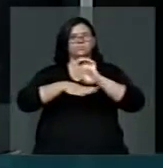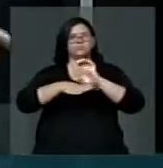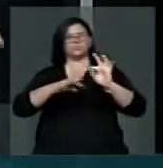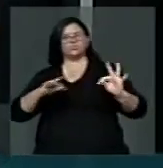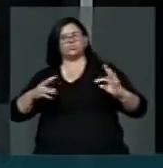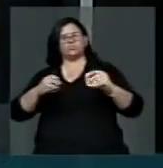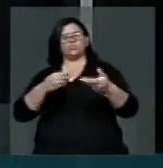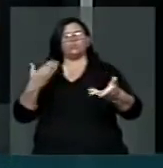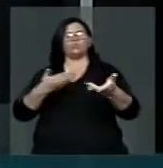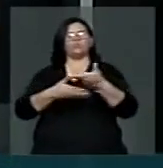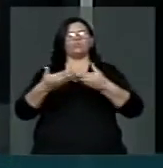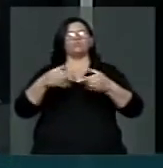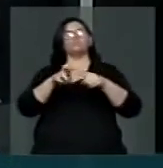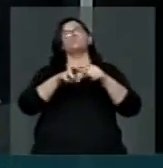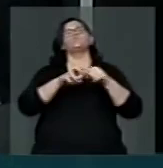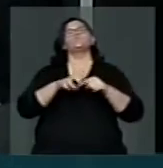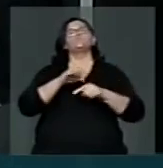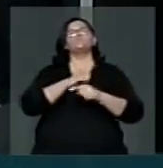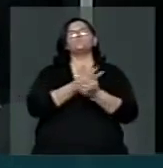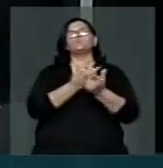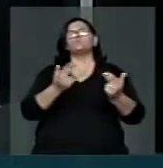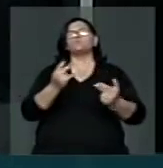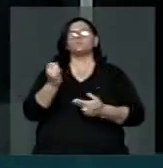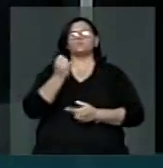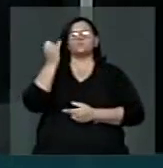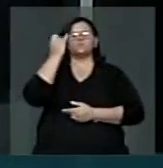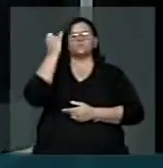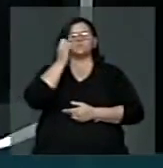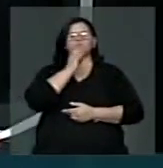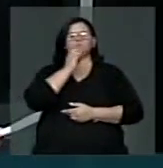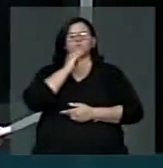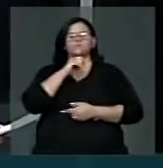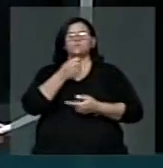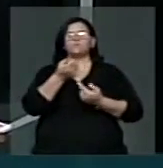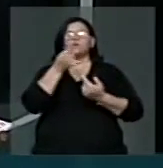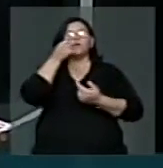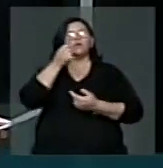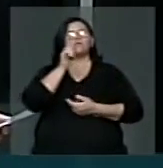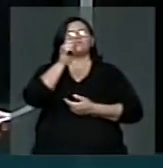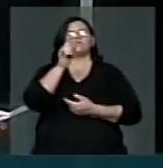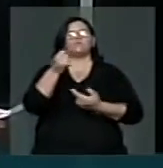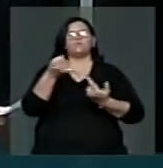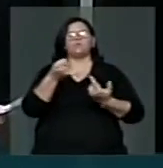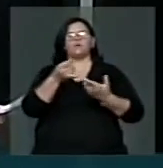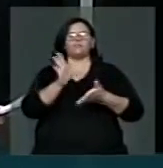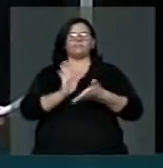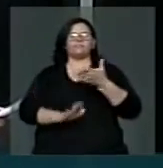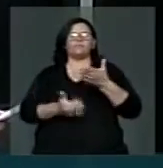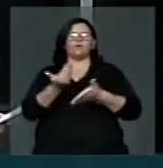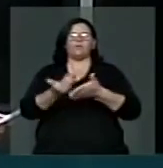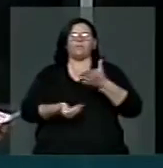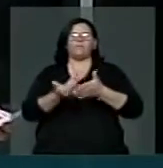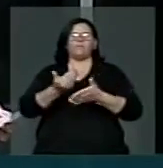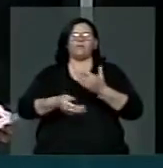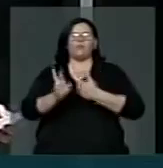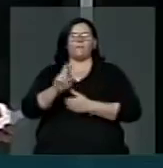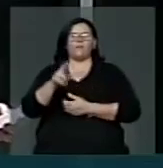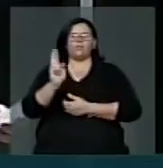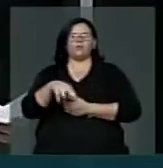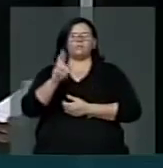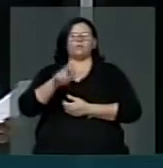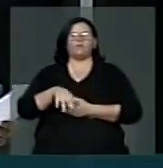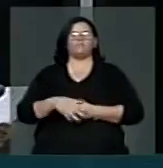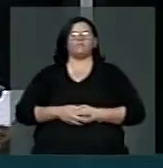com isso, vêm coisas importantes como o combate, a evasão e a repetência. Como combater